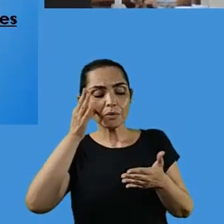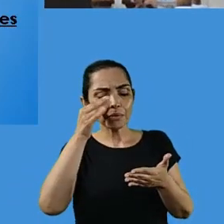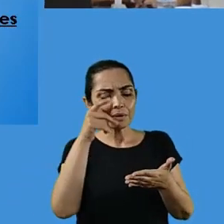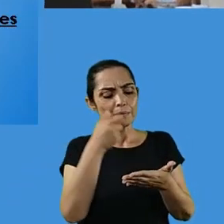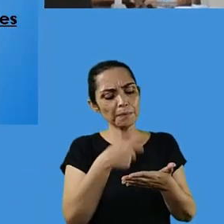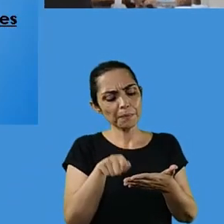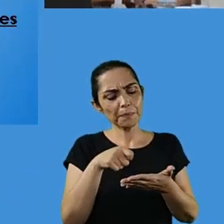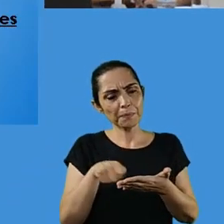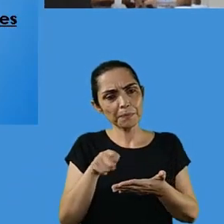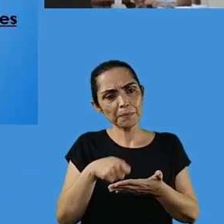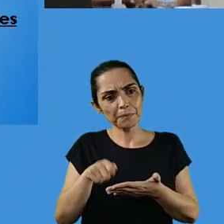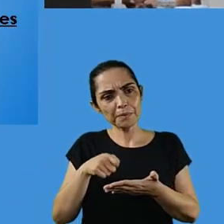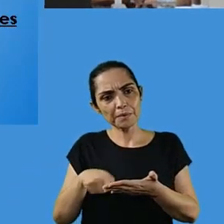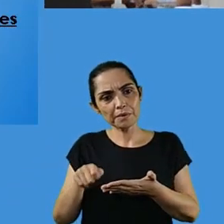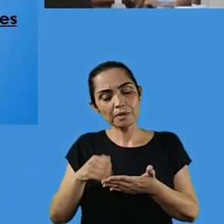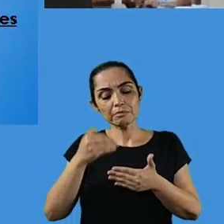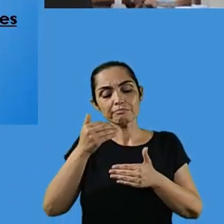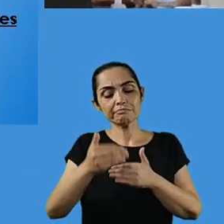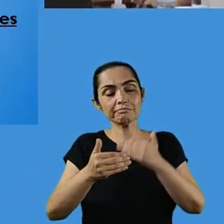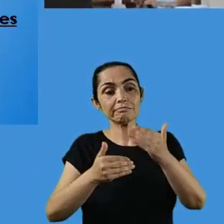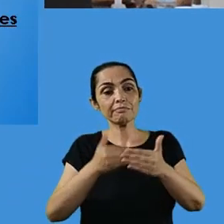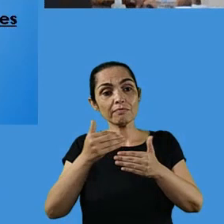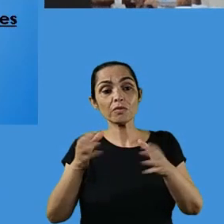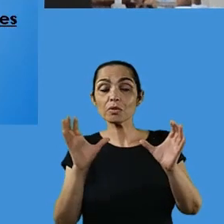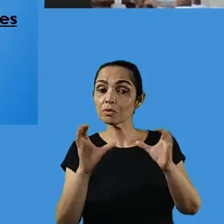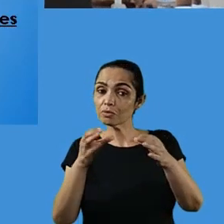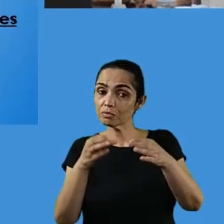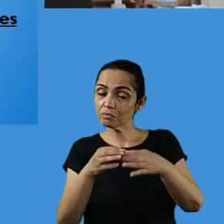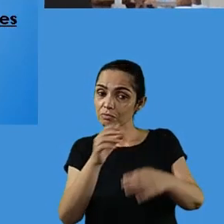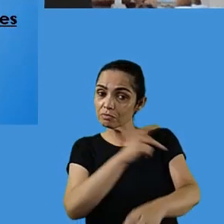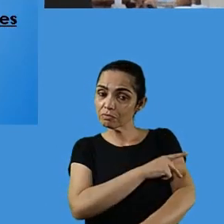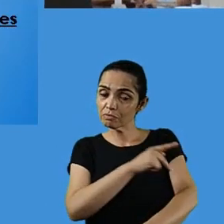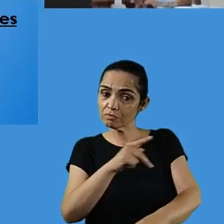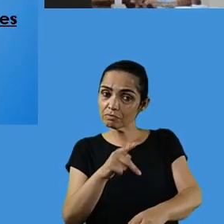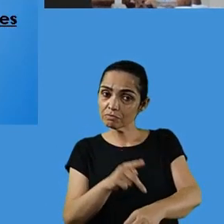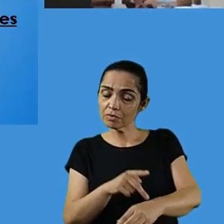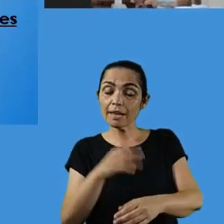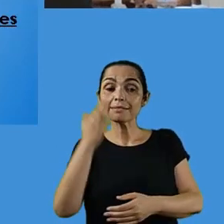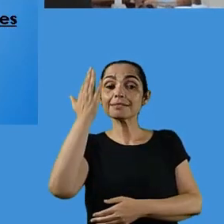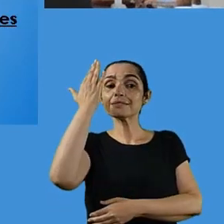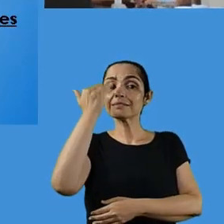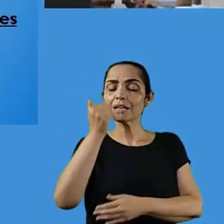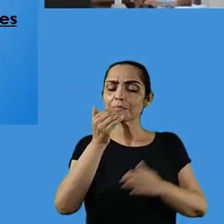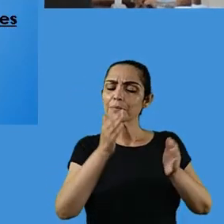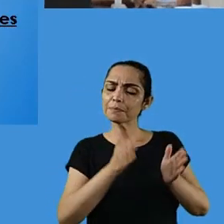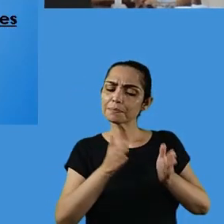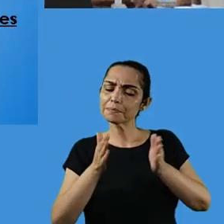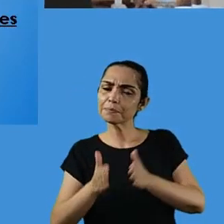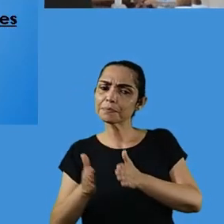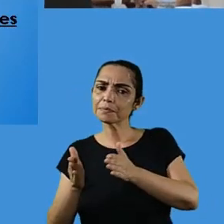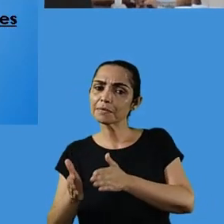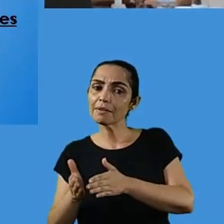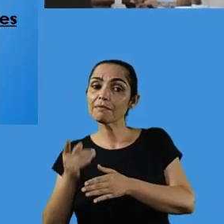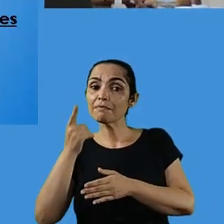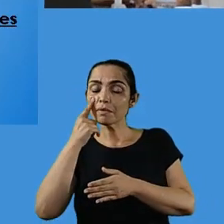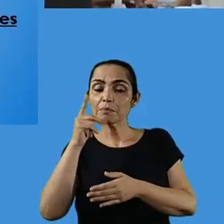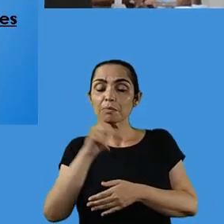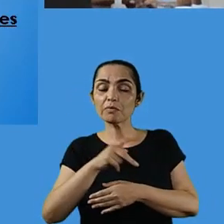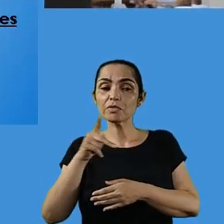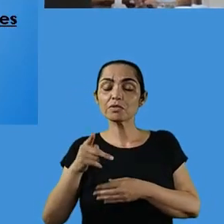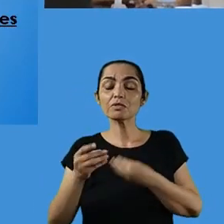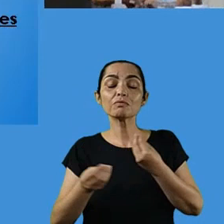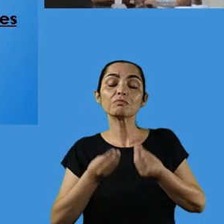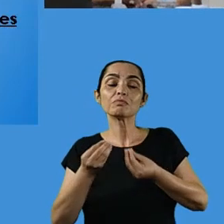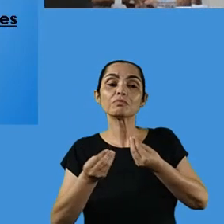melhores estratégias para dar conta daquela habilidade, das competências que diz respeito a todas as